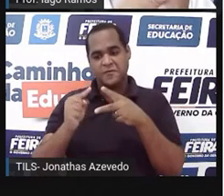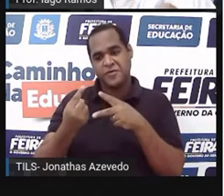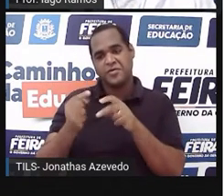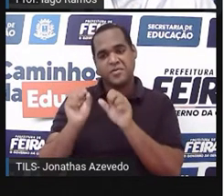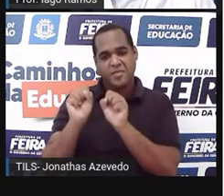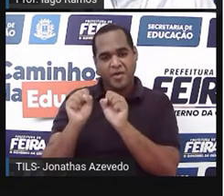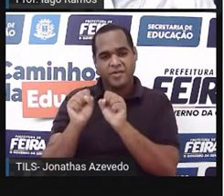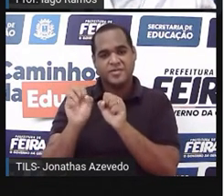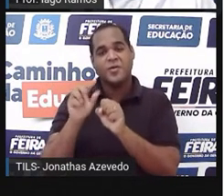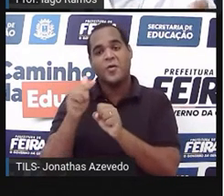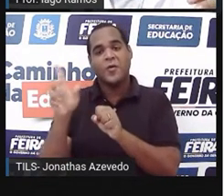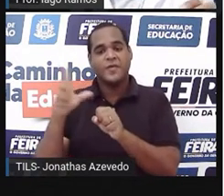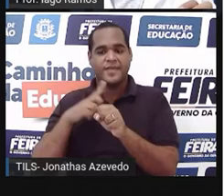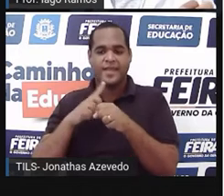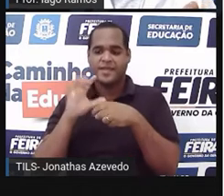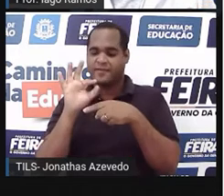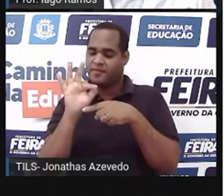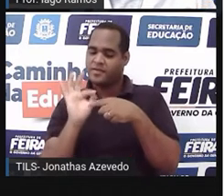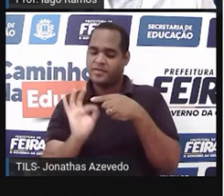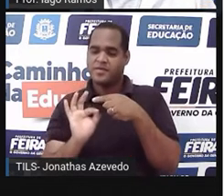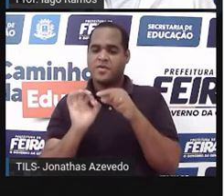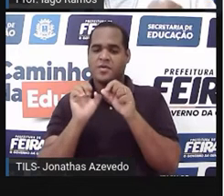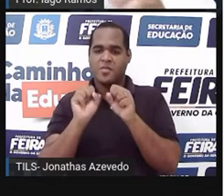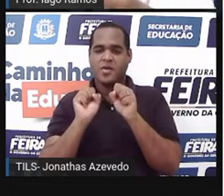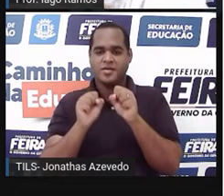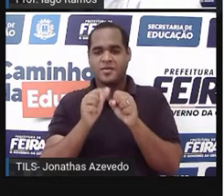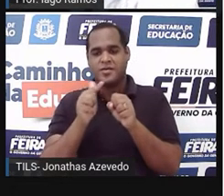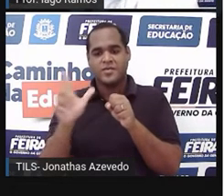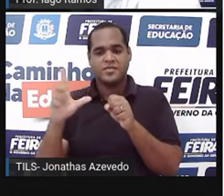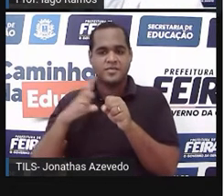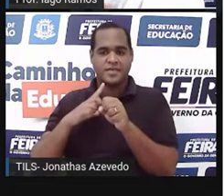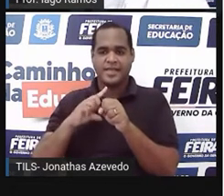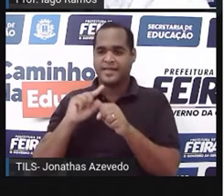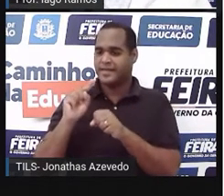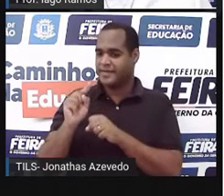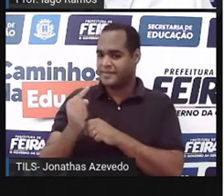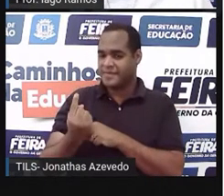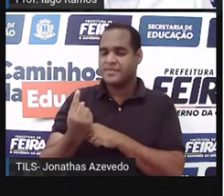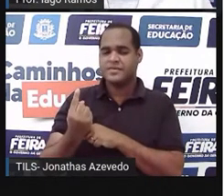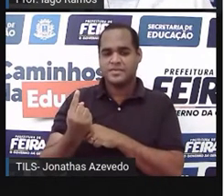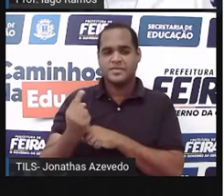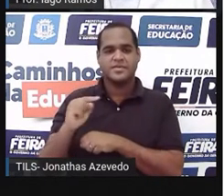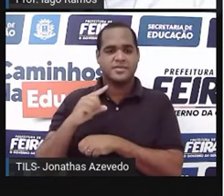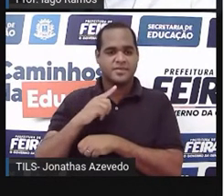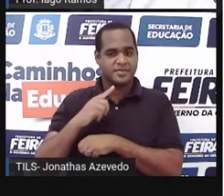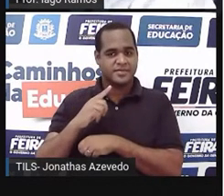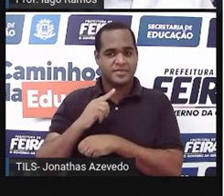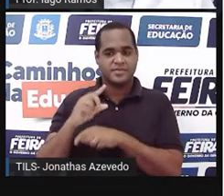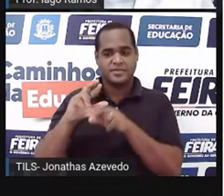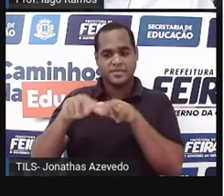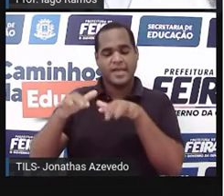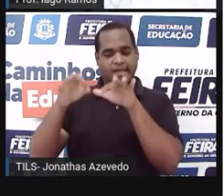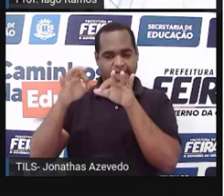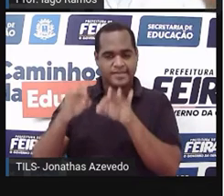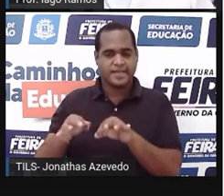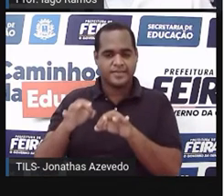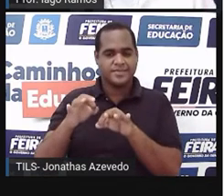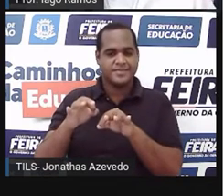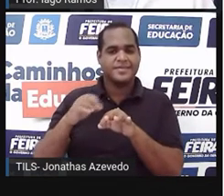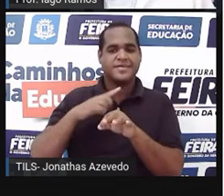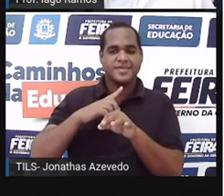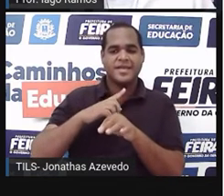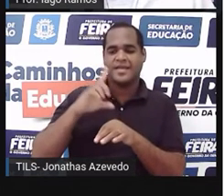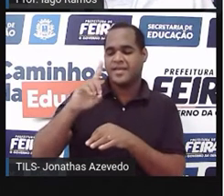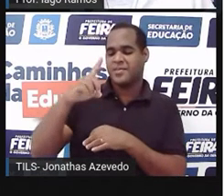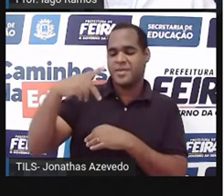e as frações também fazem nascer os números decimais e os decimais a gente fala dos exatos e as